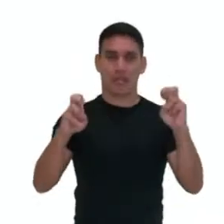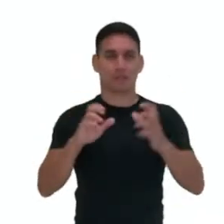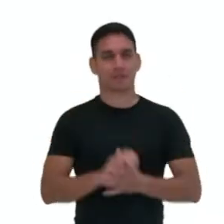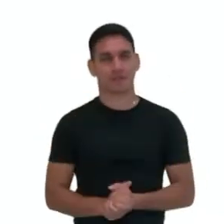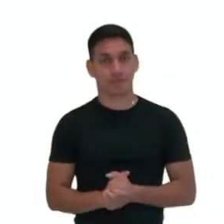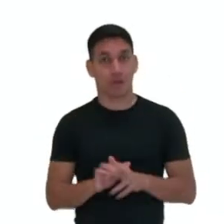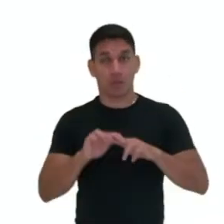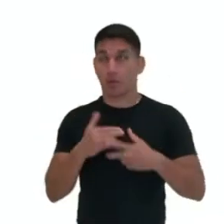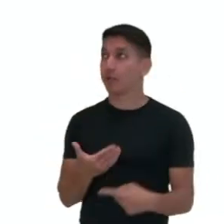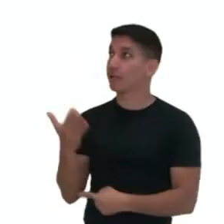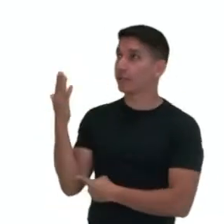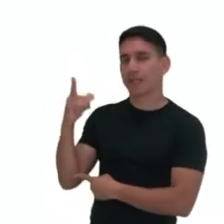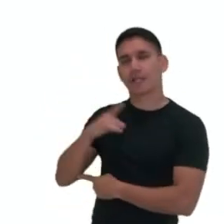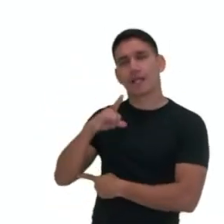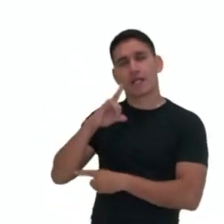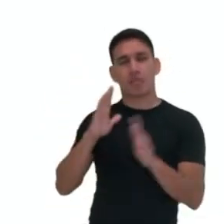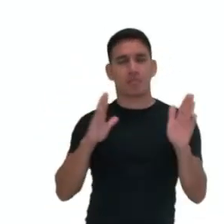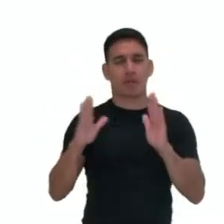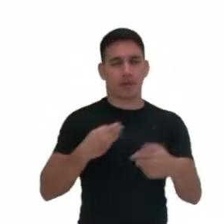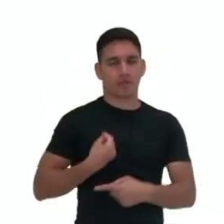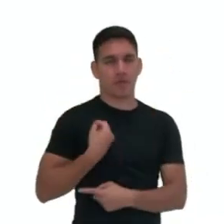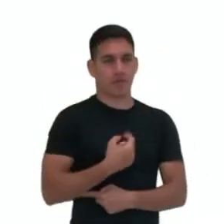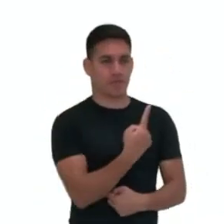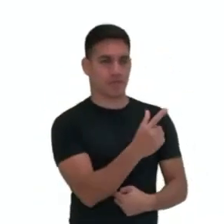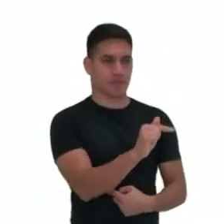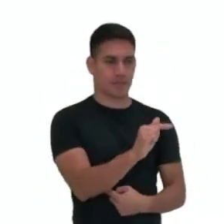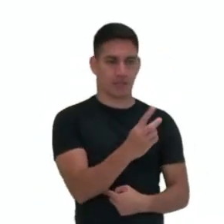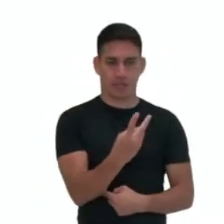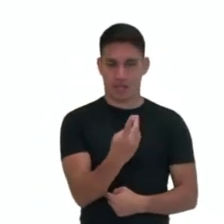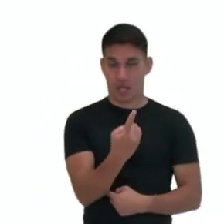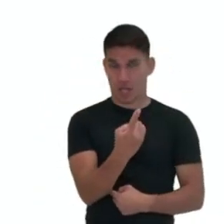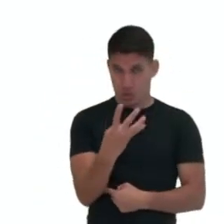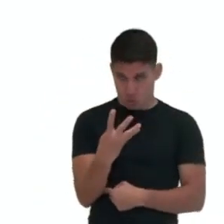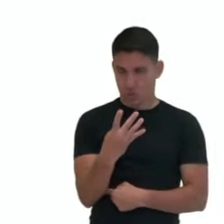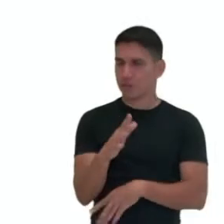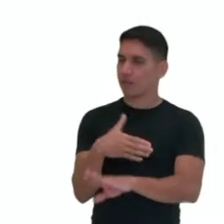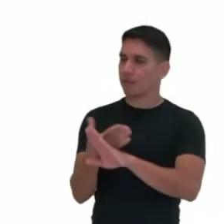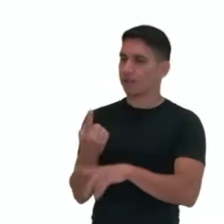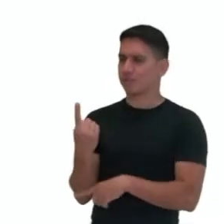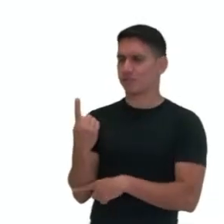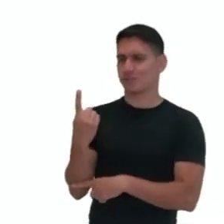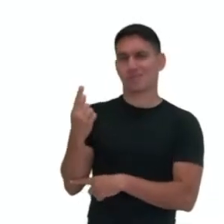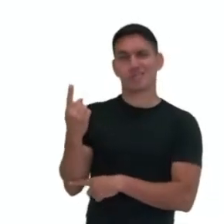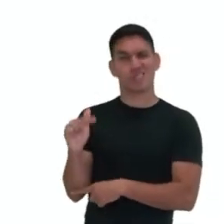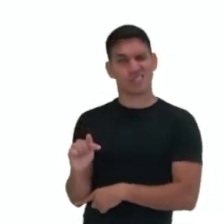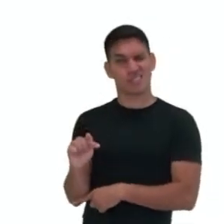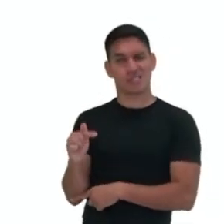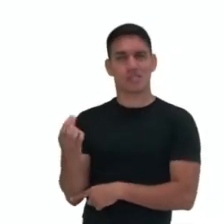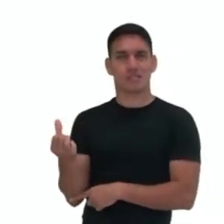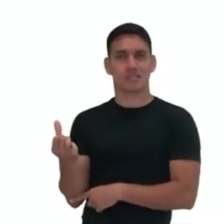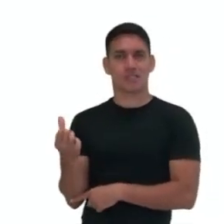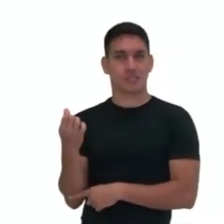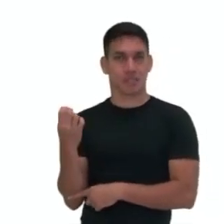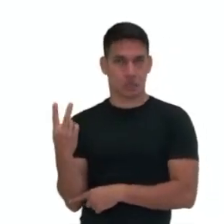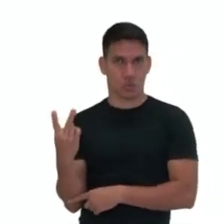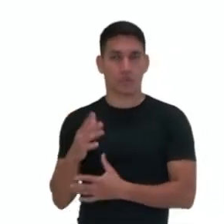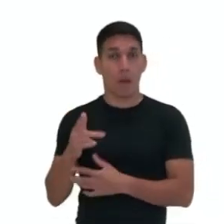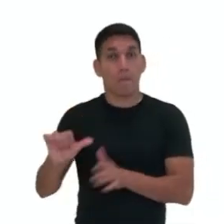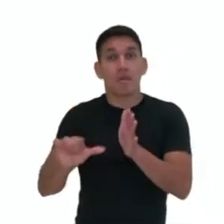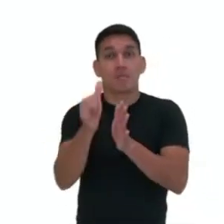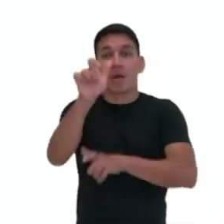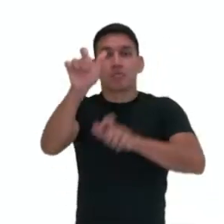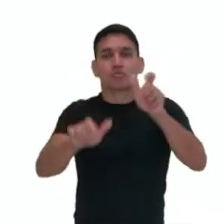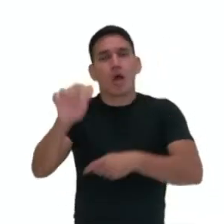Alexander Balgarten viveu entre 1714 e 1762. Foi o primeiro pensador a